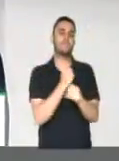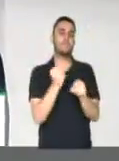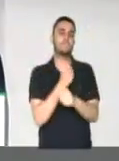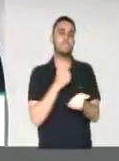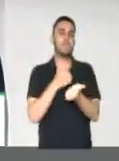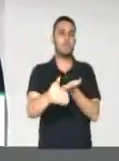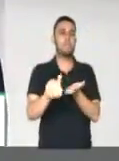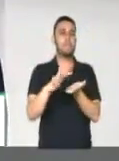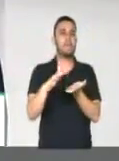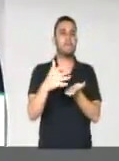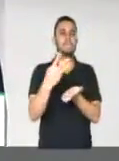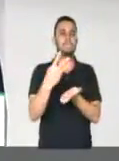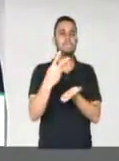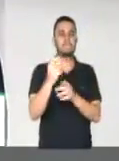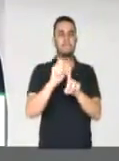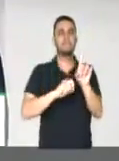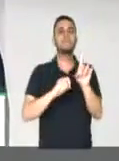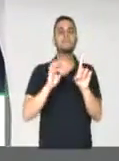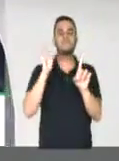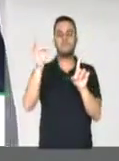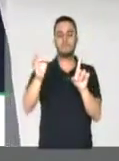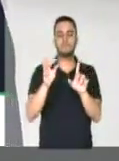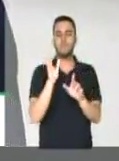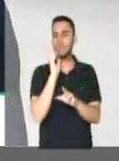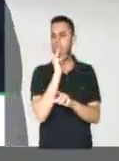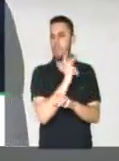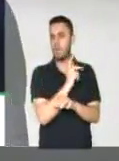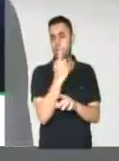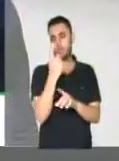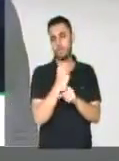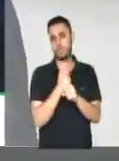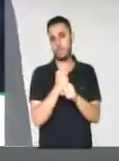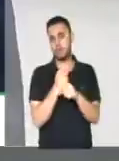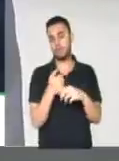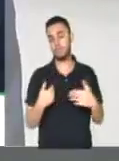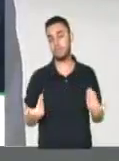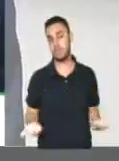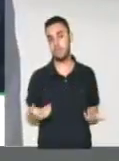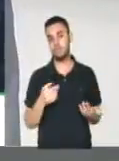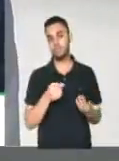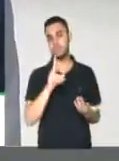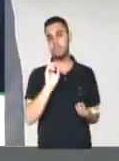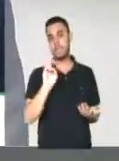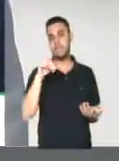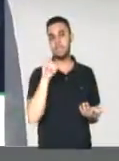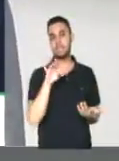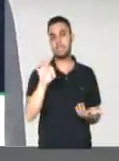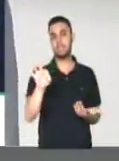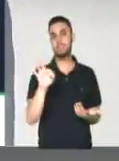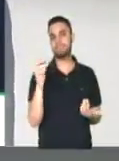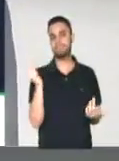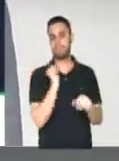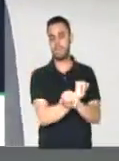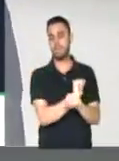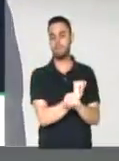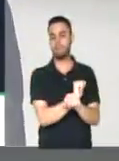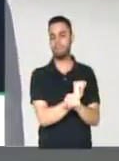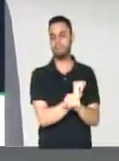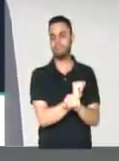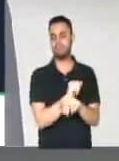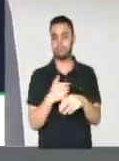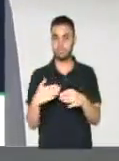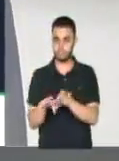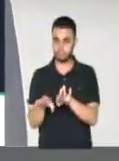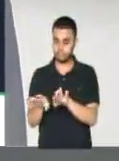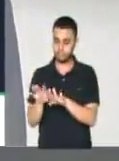começar nos próximos meses e demorar um ano. Ou seja, o DENIT está paralisado e o